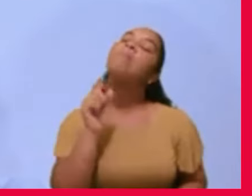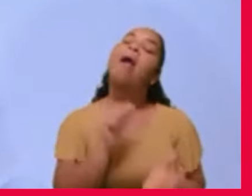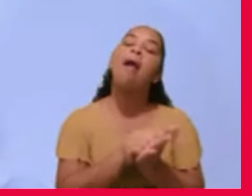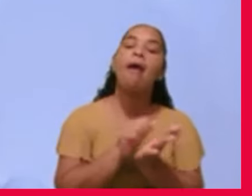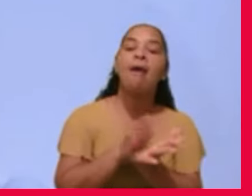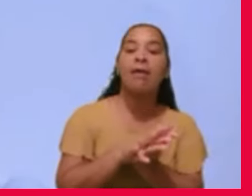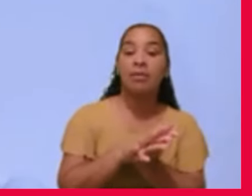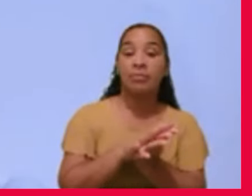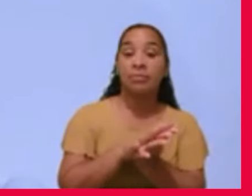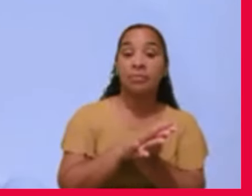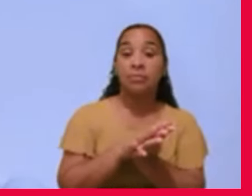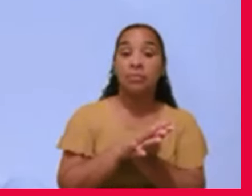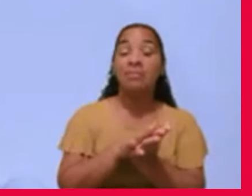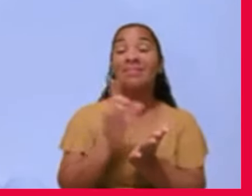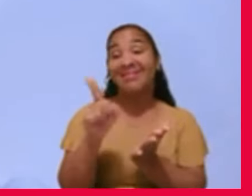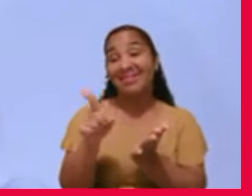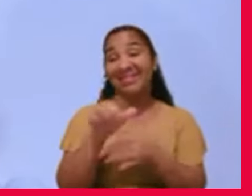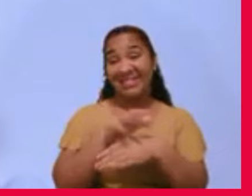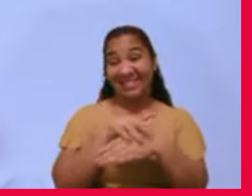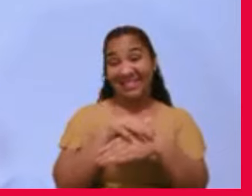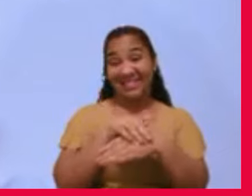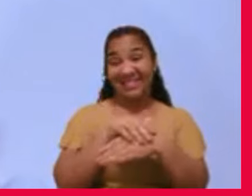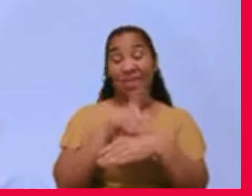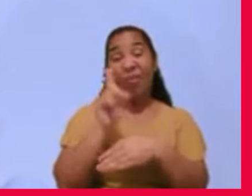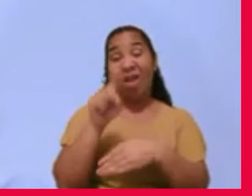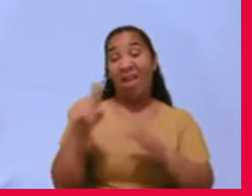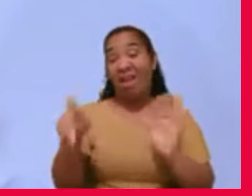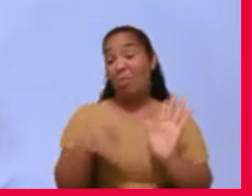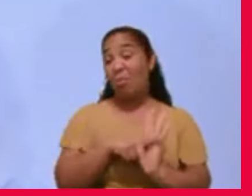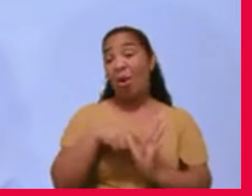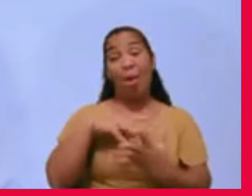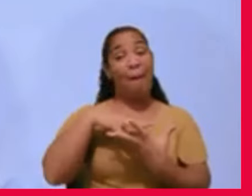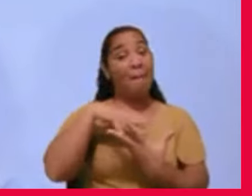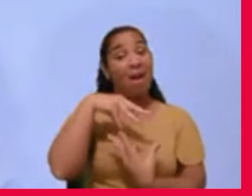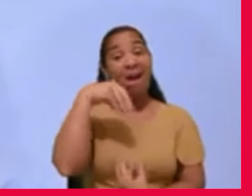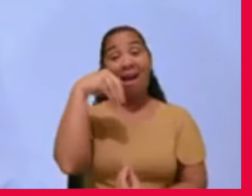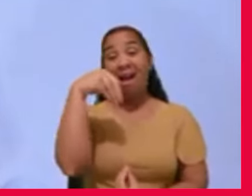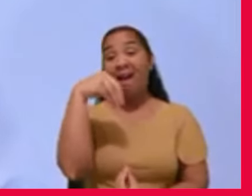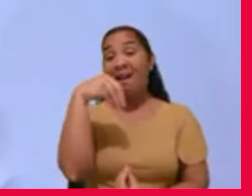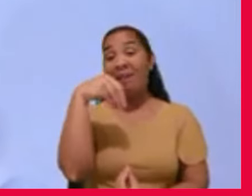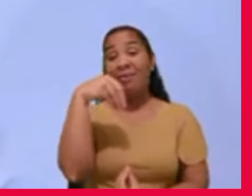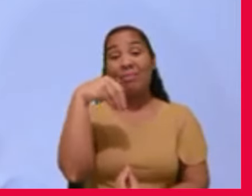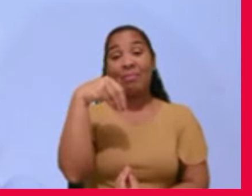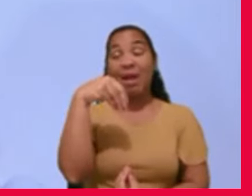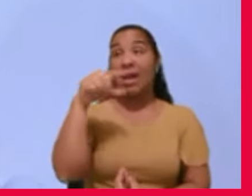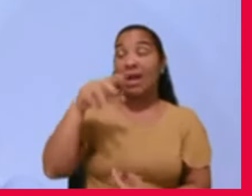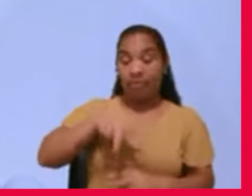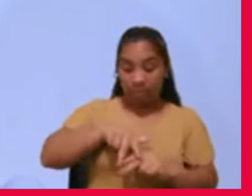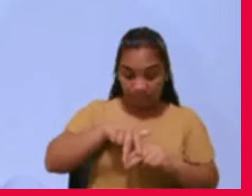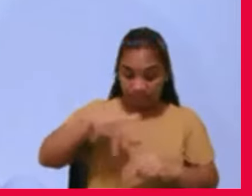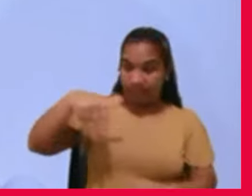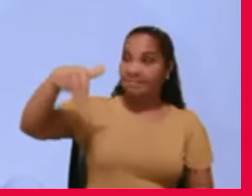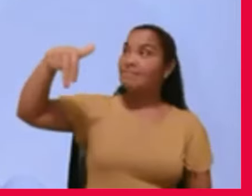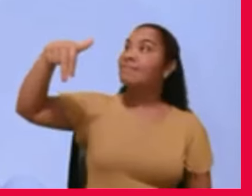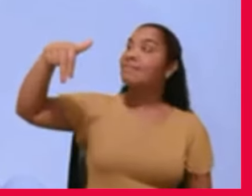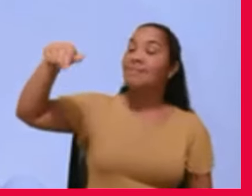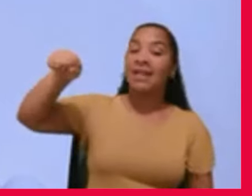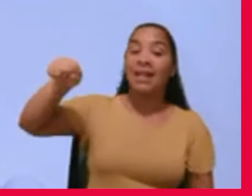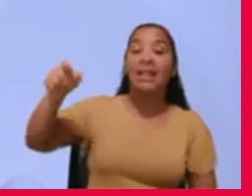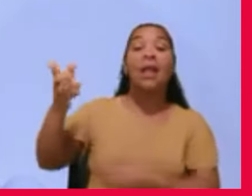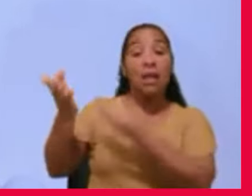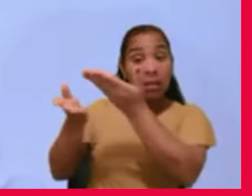Então, é uma enfermidade na alma, no além. A terapia continua,